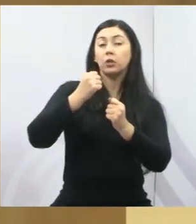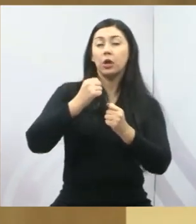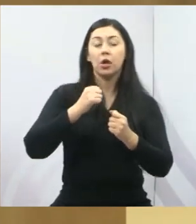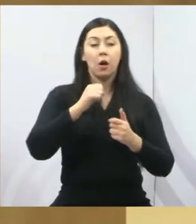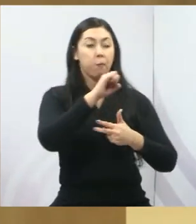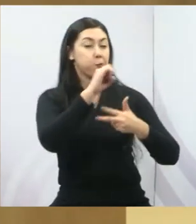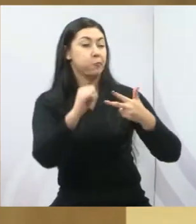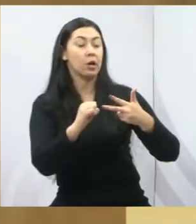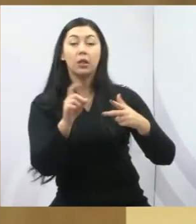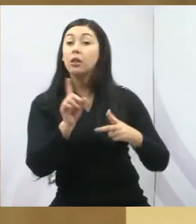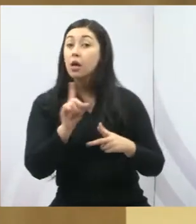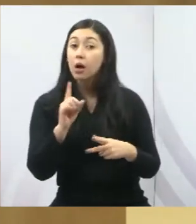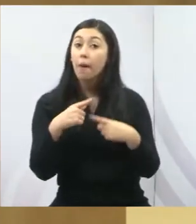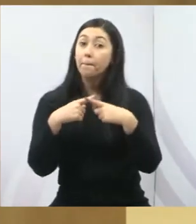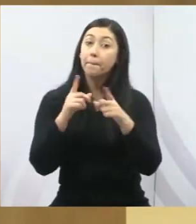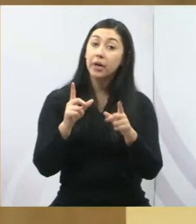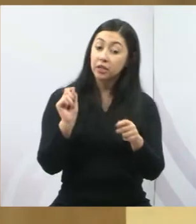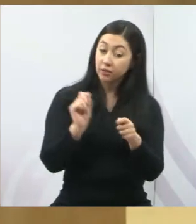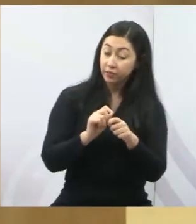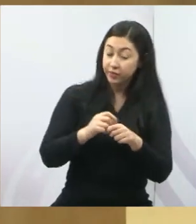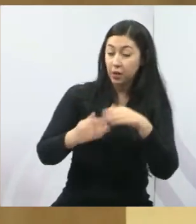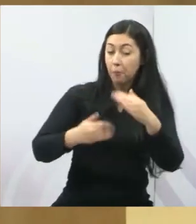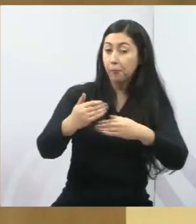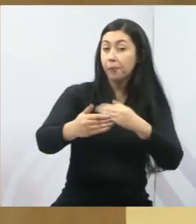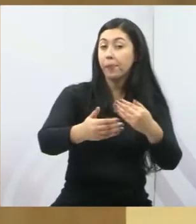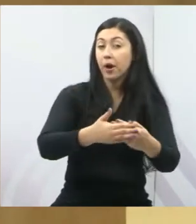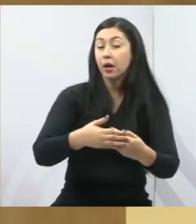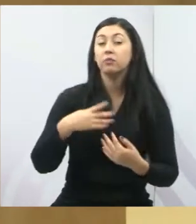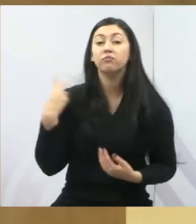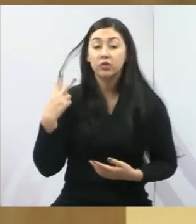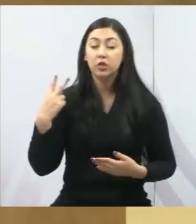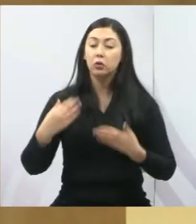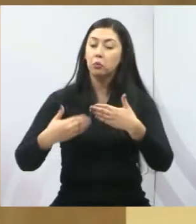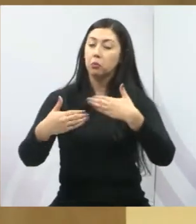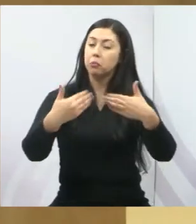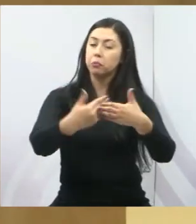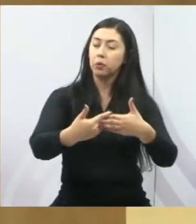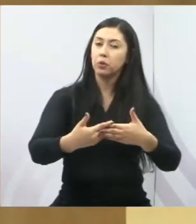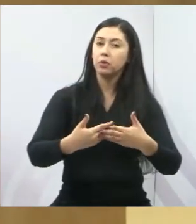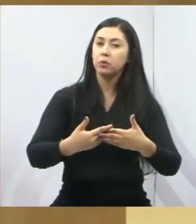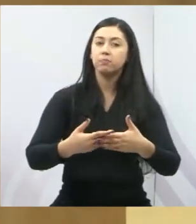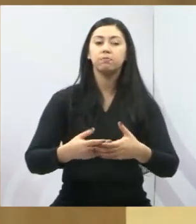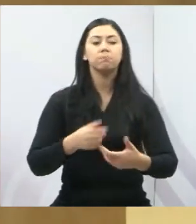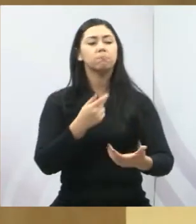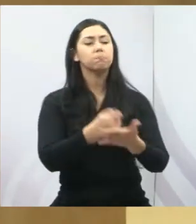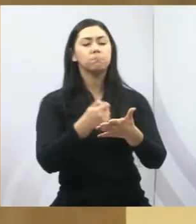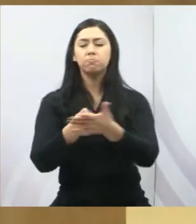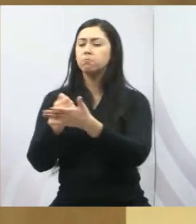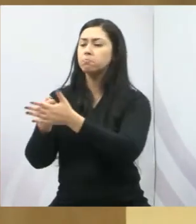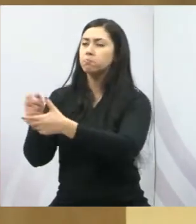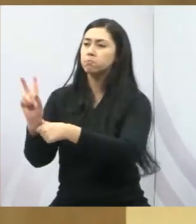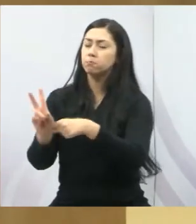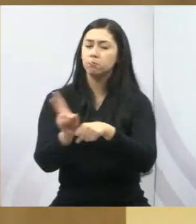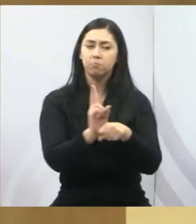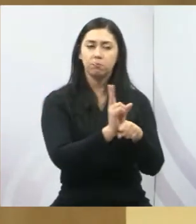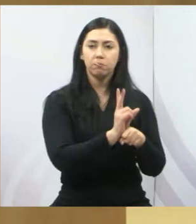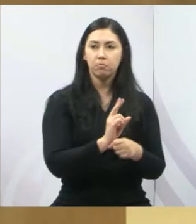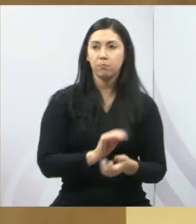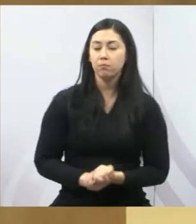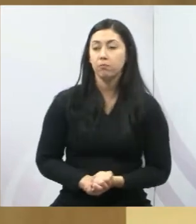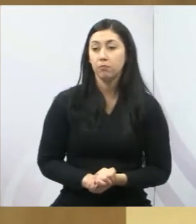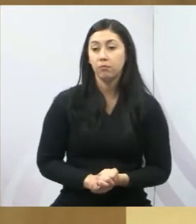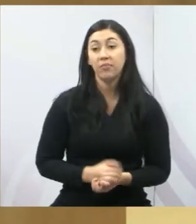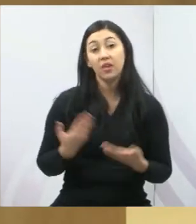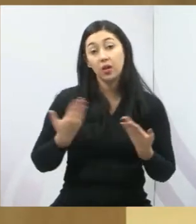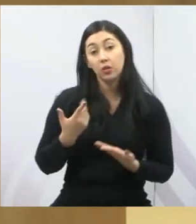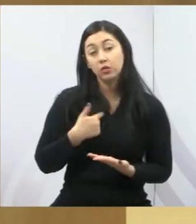é fazer um mandato de vereador, ter câmaras municipais que realmente fiscalizem o poder executivo. E hoje